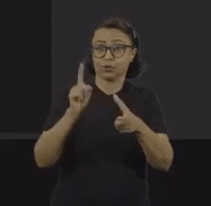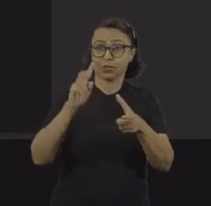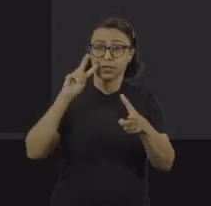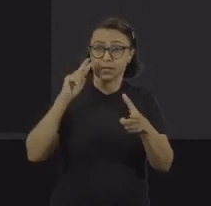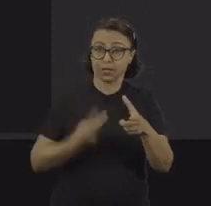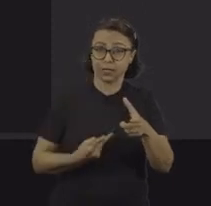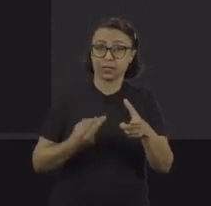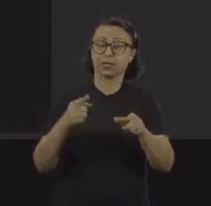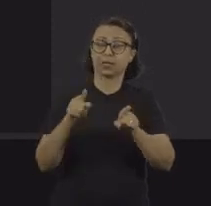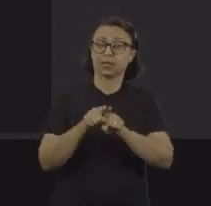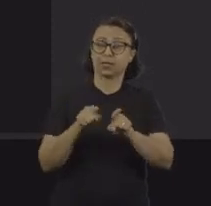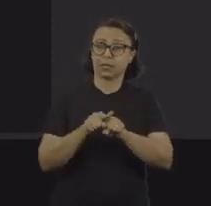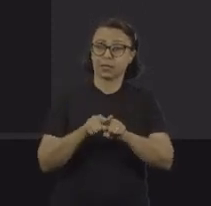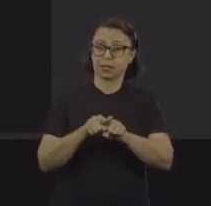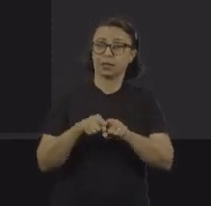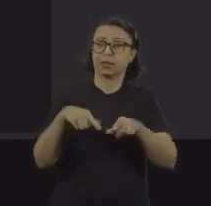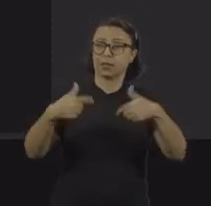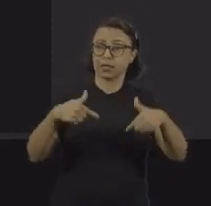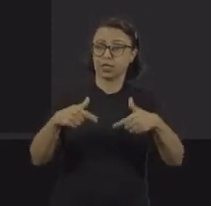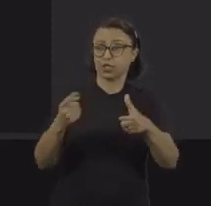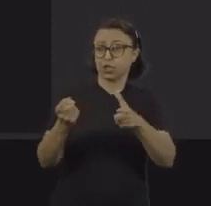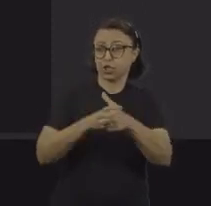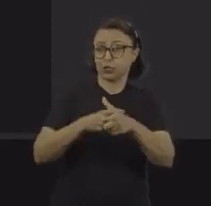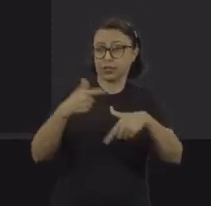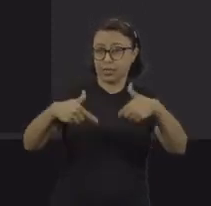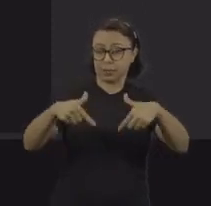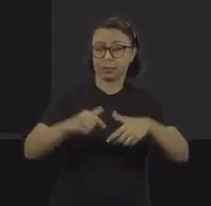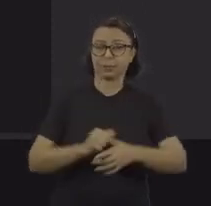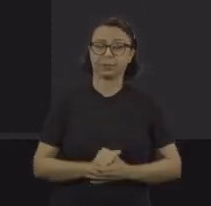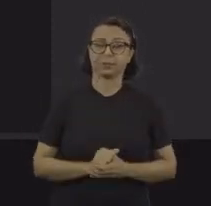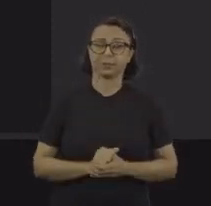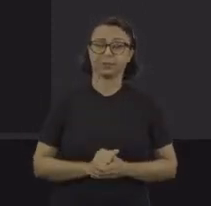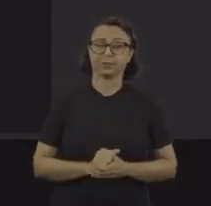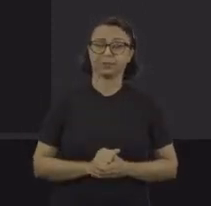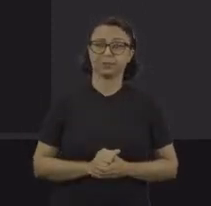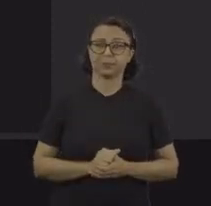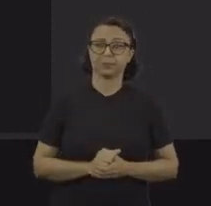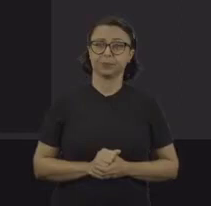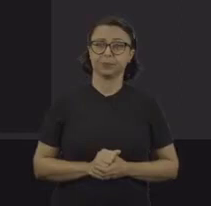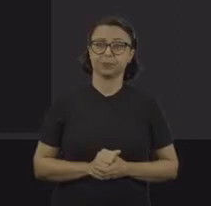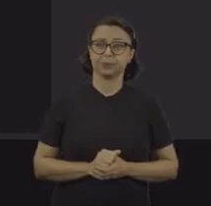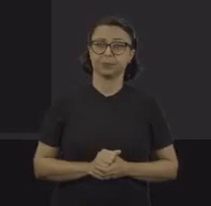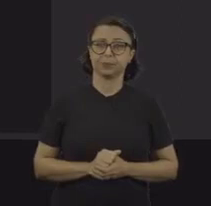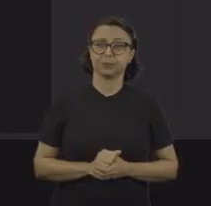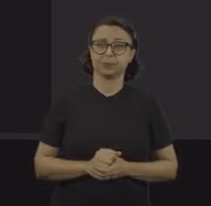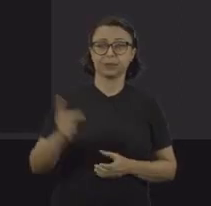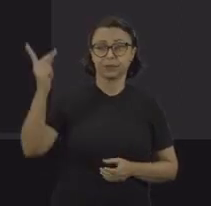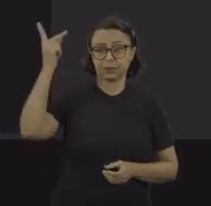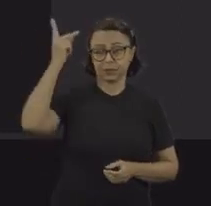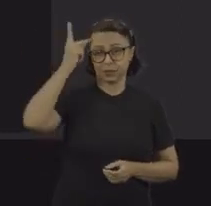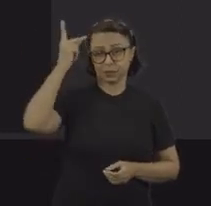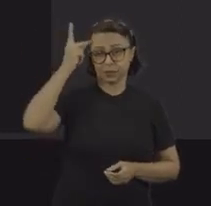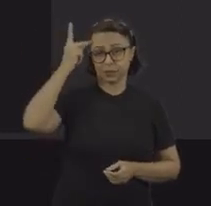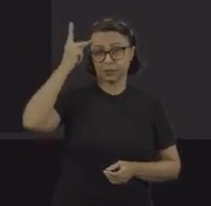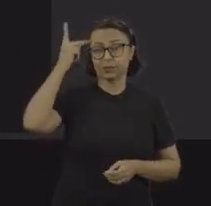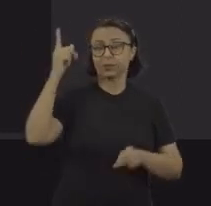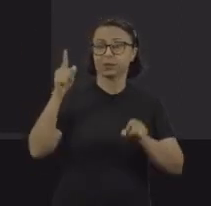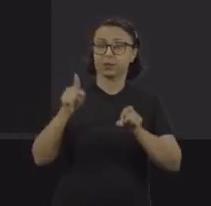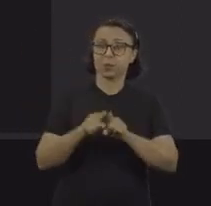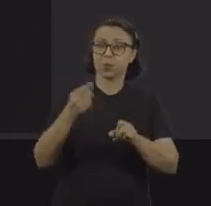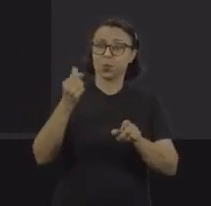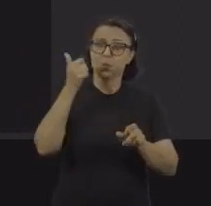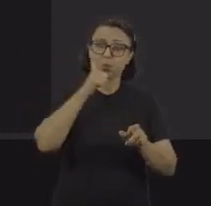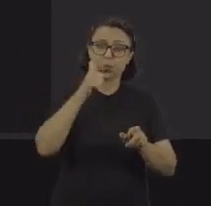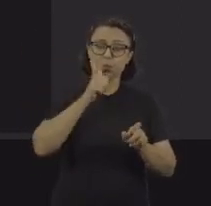de estabelecimento de vínculo trabalhista. Queria também colocar que em São Paulo há muitos casos de trabalhadoras resgatadas